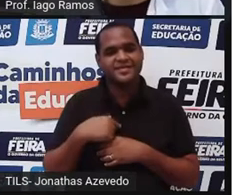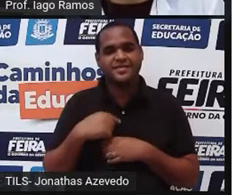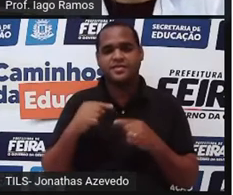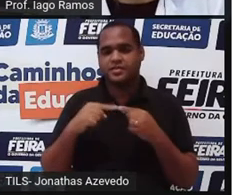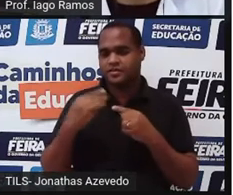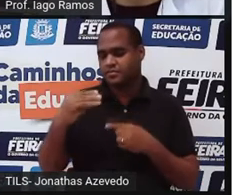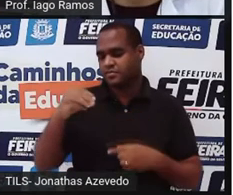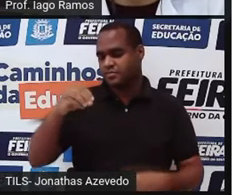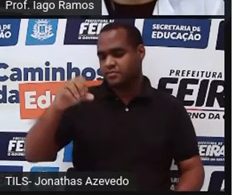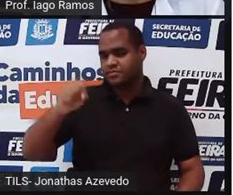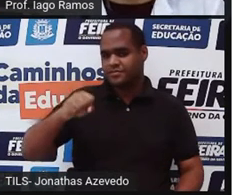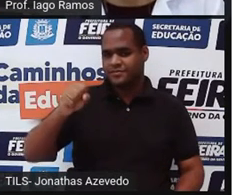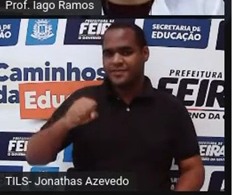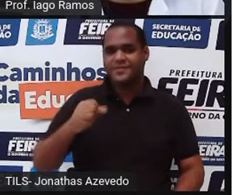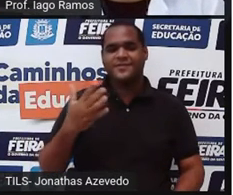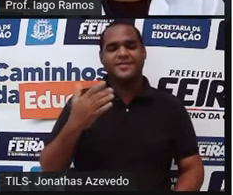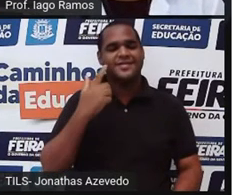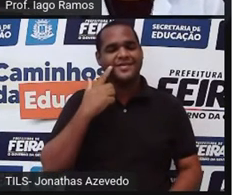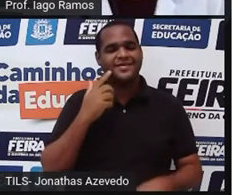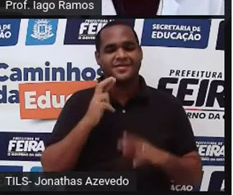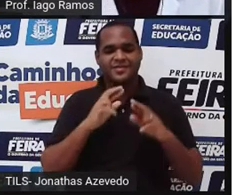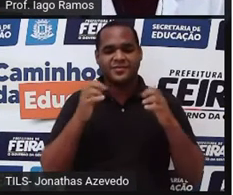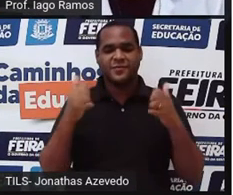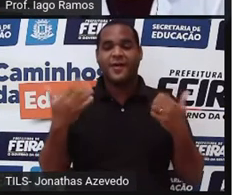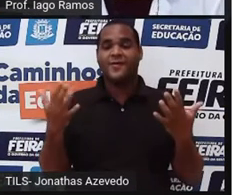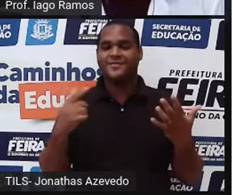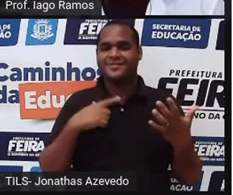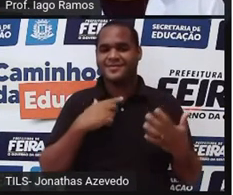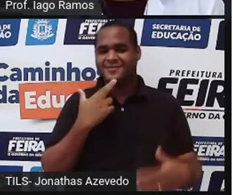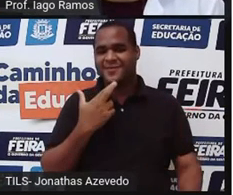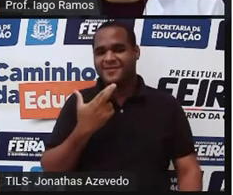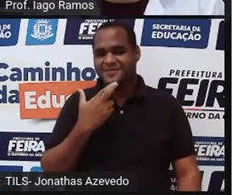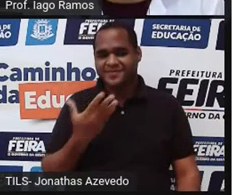30 segundos para você dizer qual é a resposta.